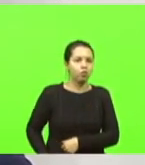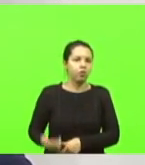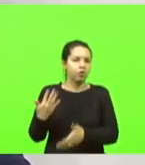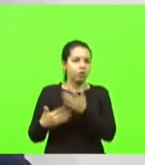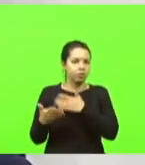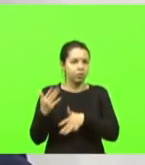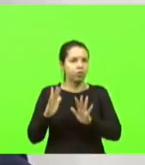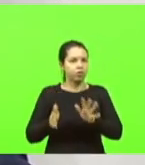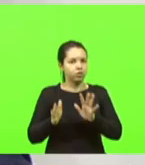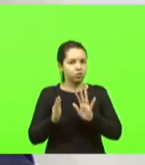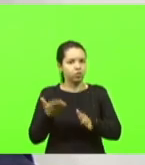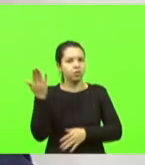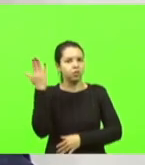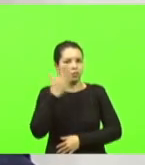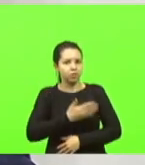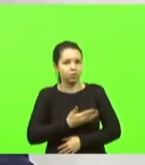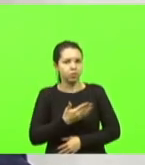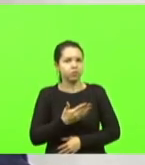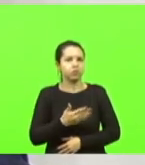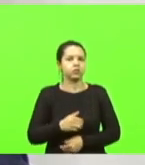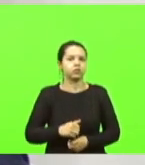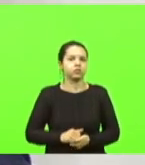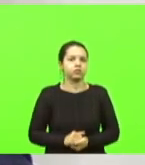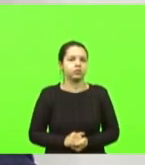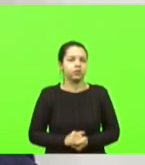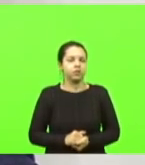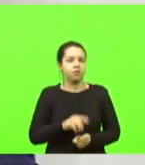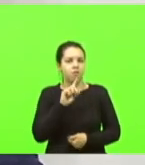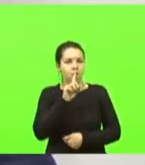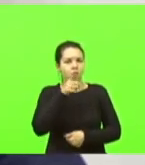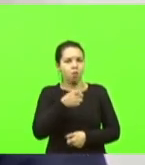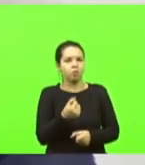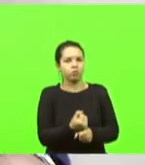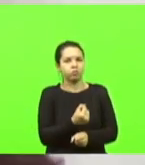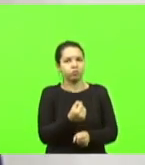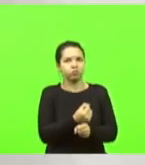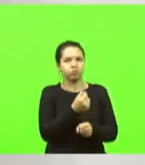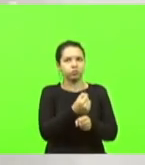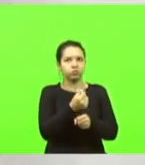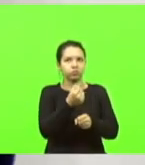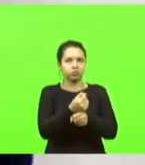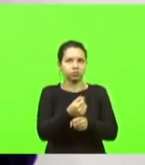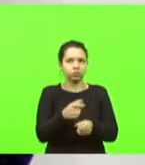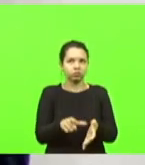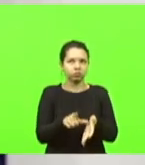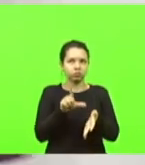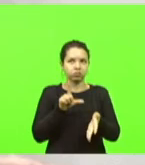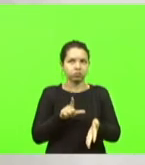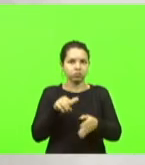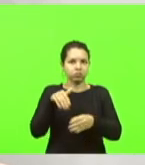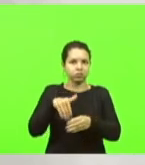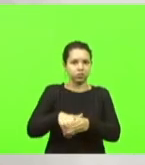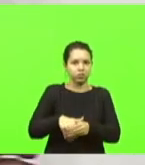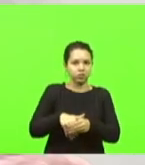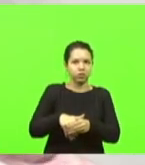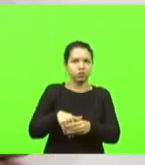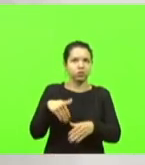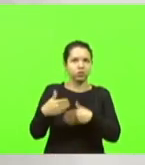promessas, é aquele lançamento de ordem de serviço que antecede as eleições e depois para tudo.